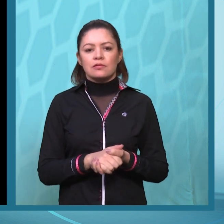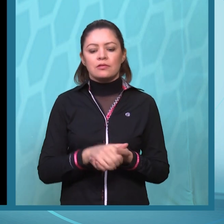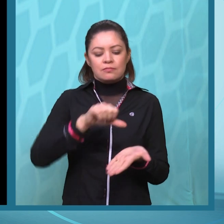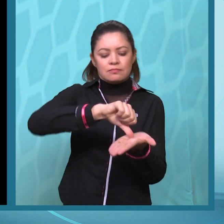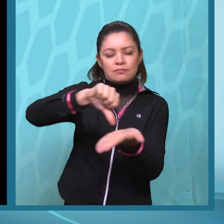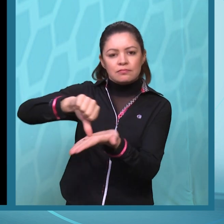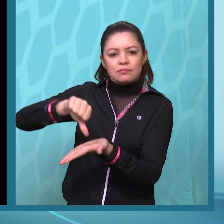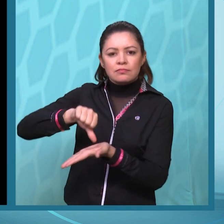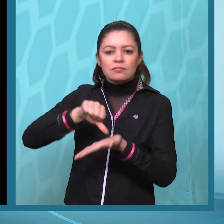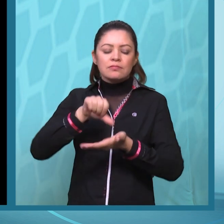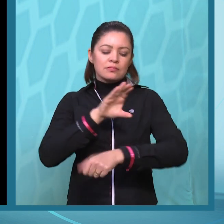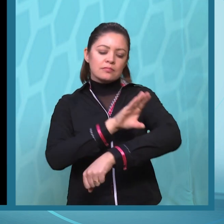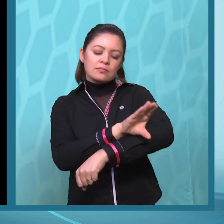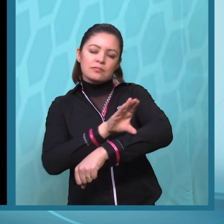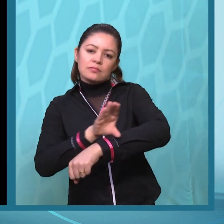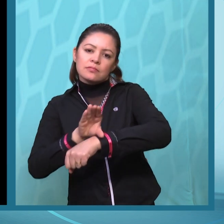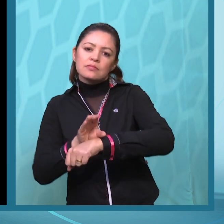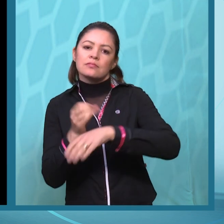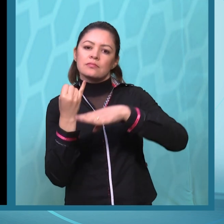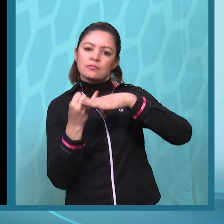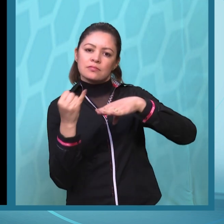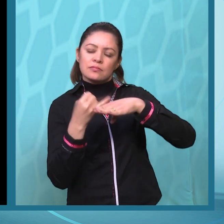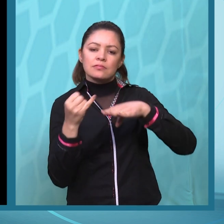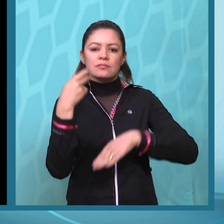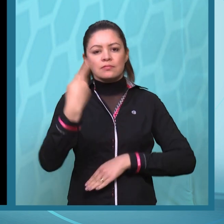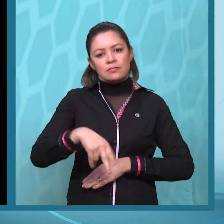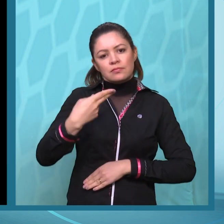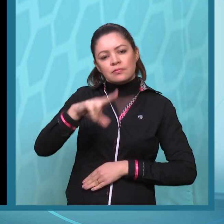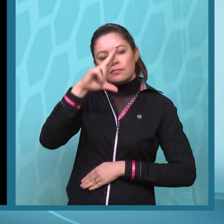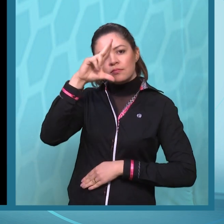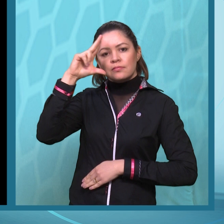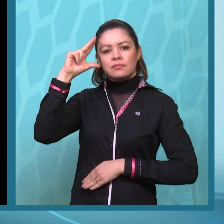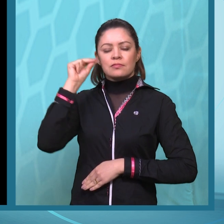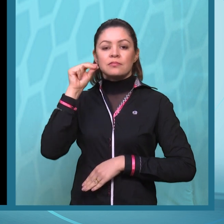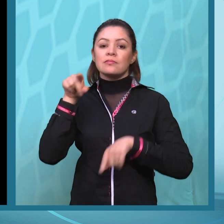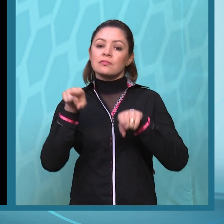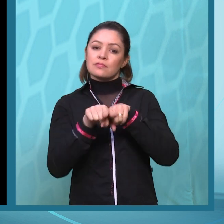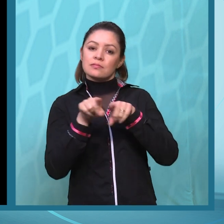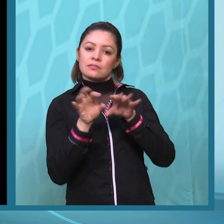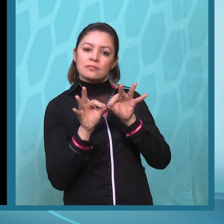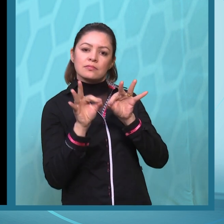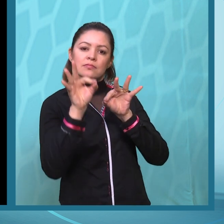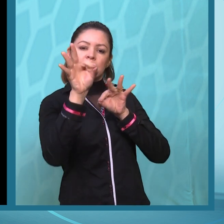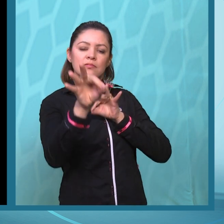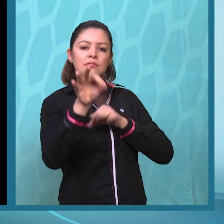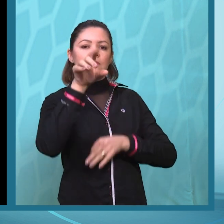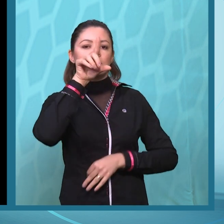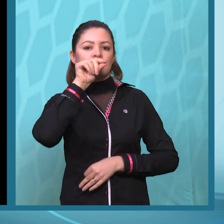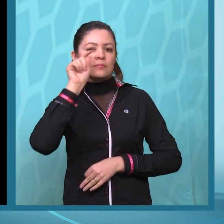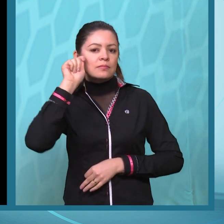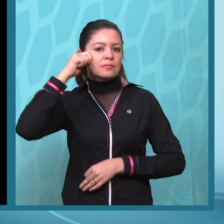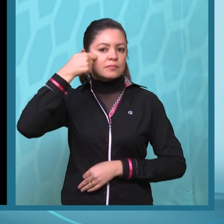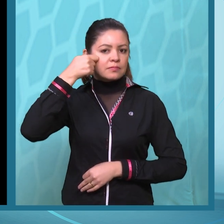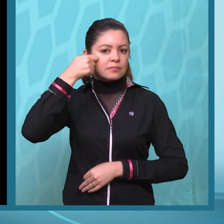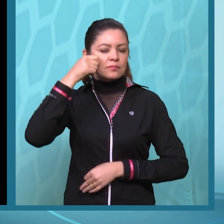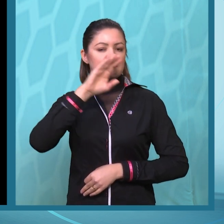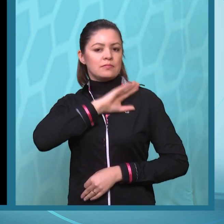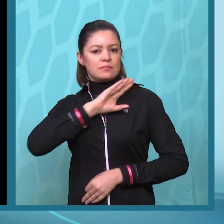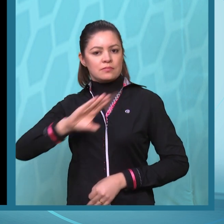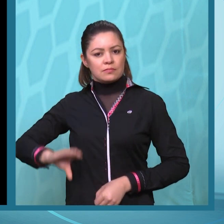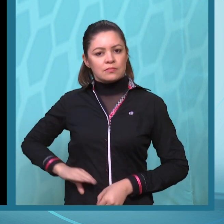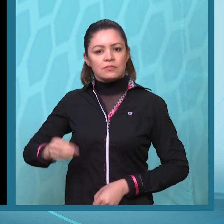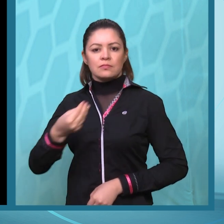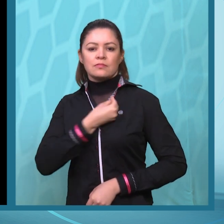Tem um em cada campus universitário, no CDTG, em Irati e Santa Cruz, e também nas unidades avançadas de